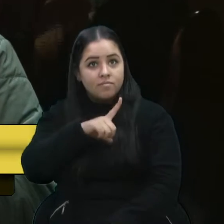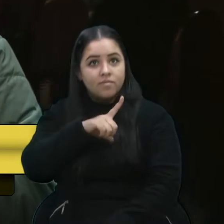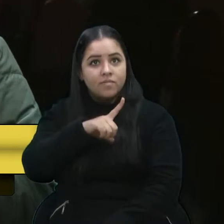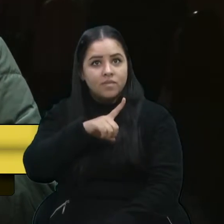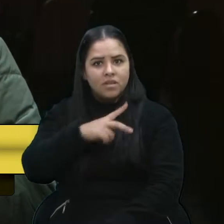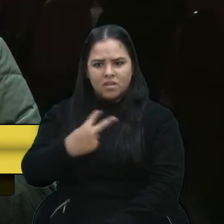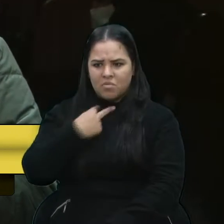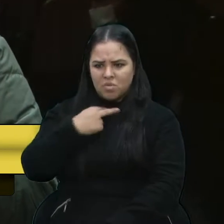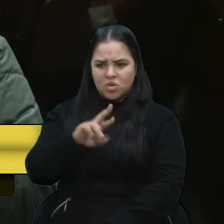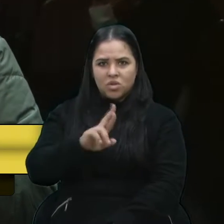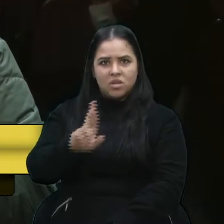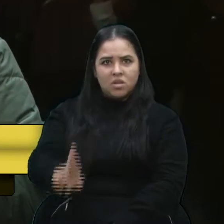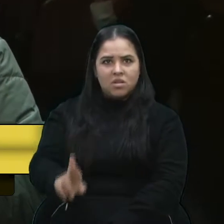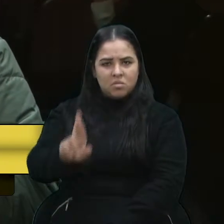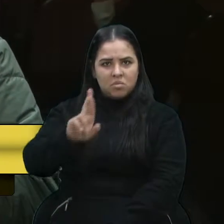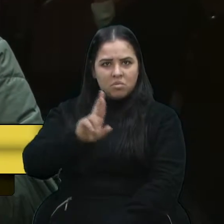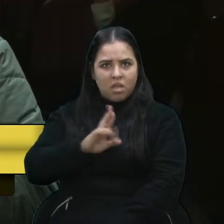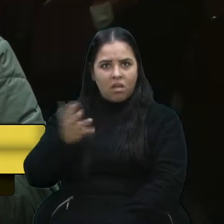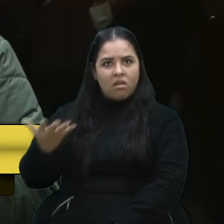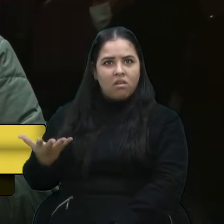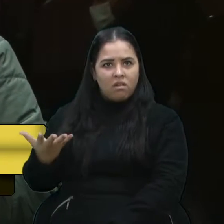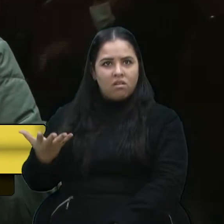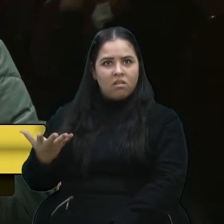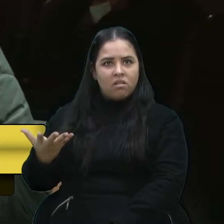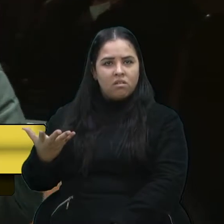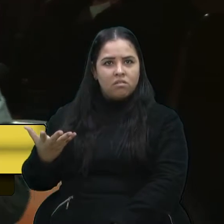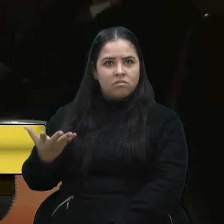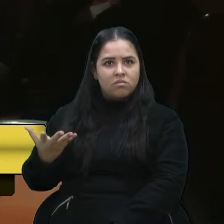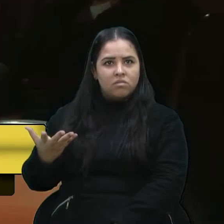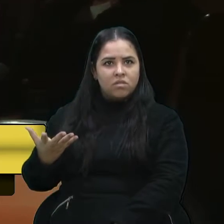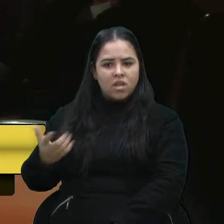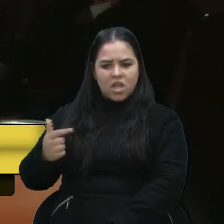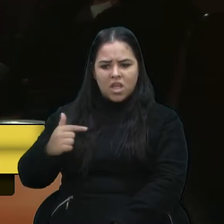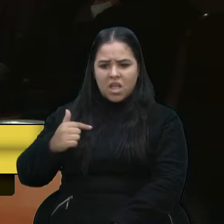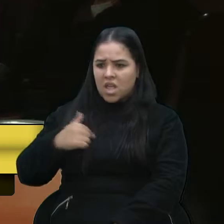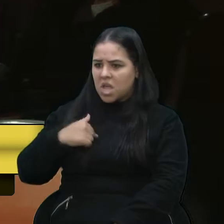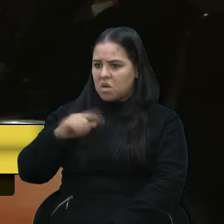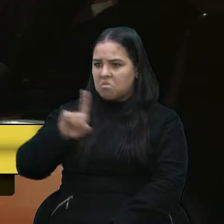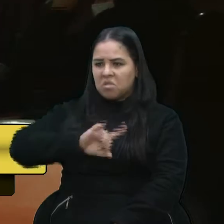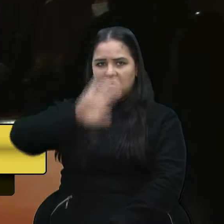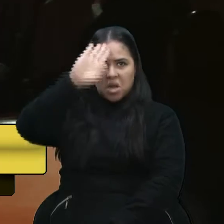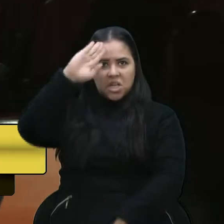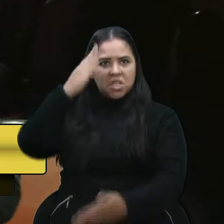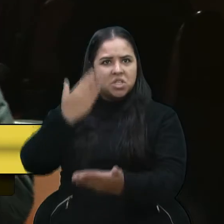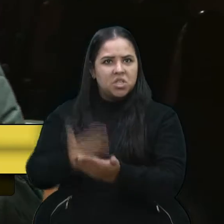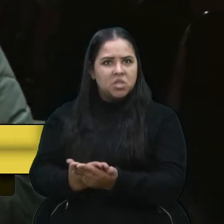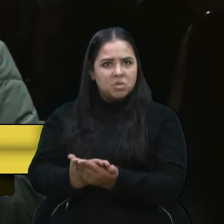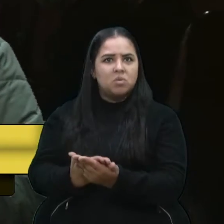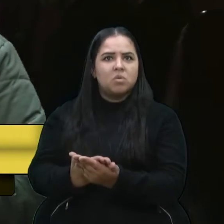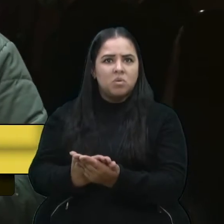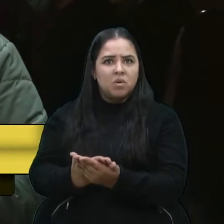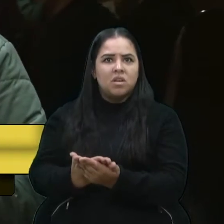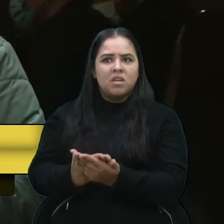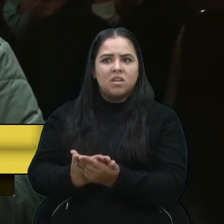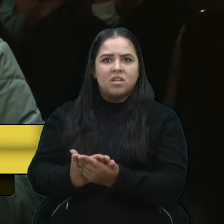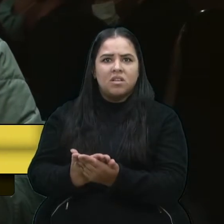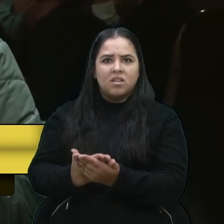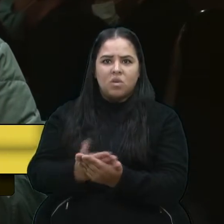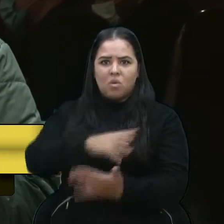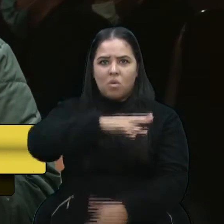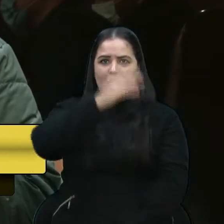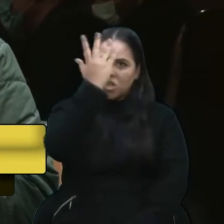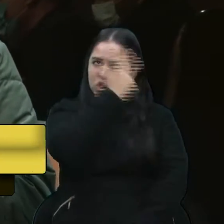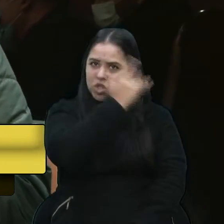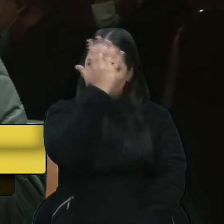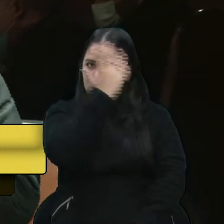não se pode responder um pedido de informação. Acho que isso aí, eu não acredito que seja a posição do prefeito